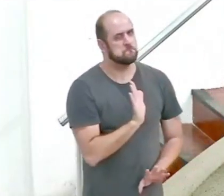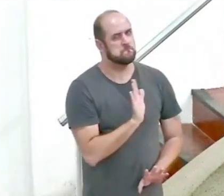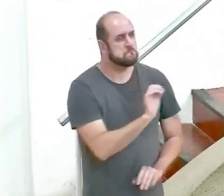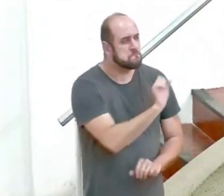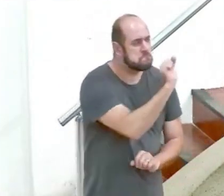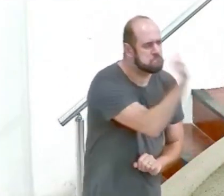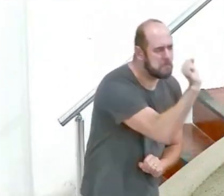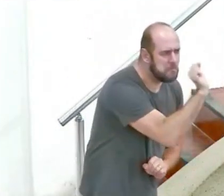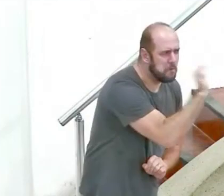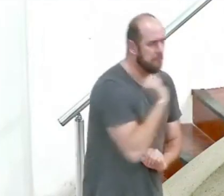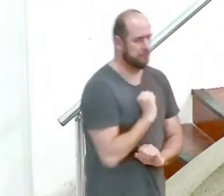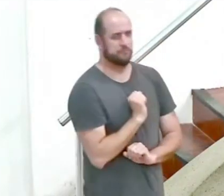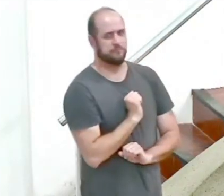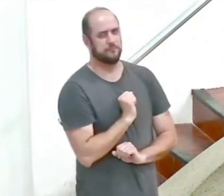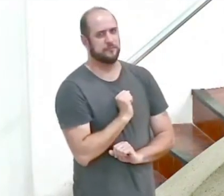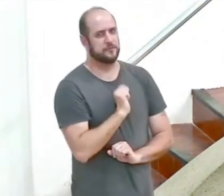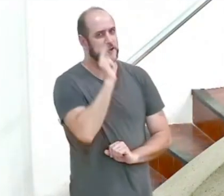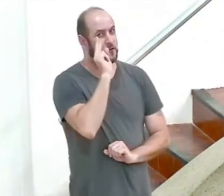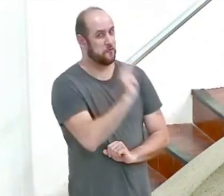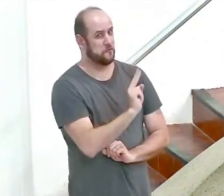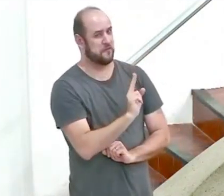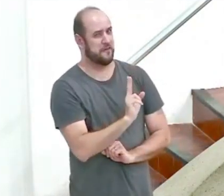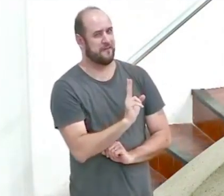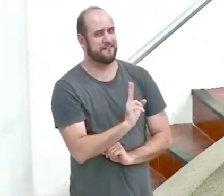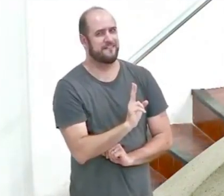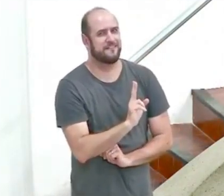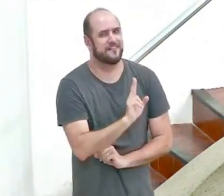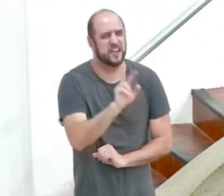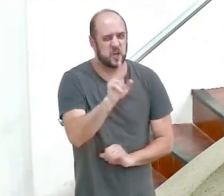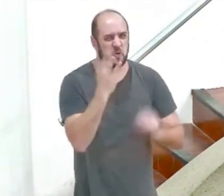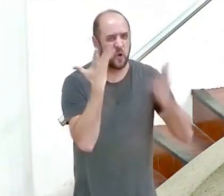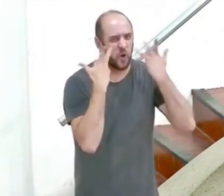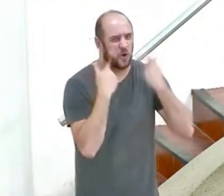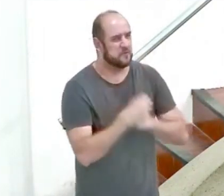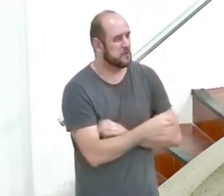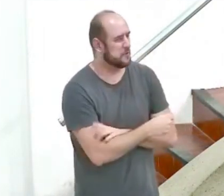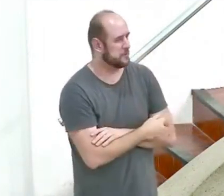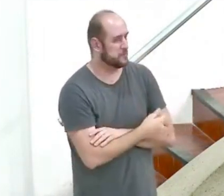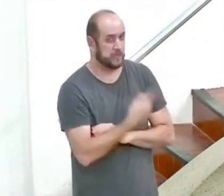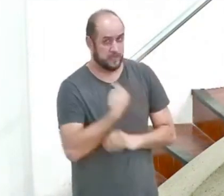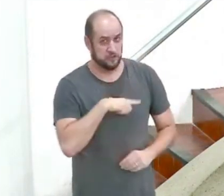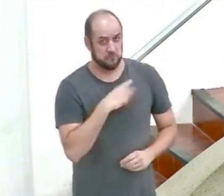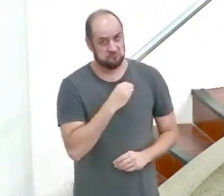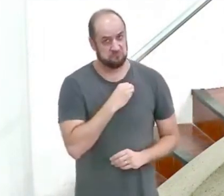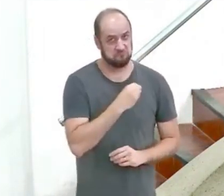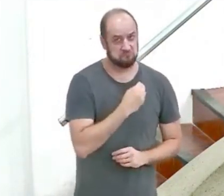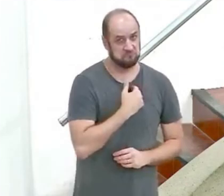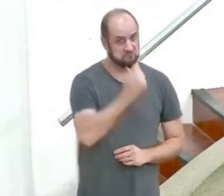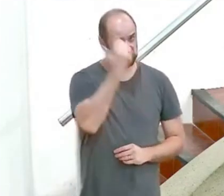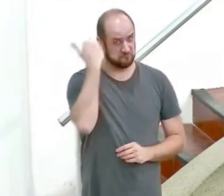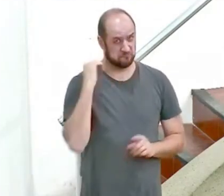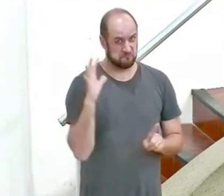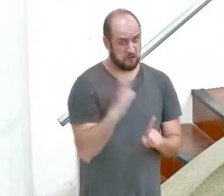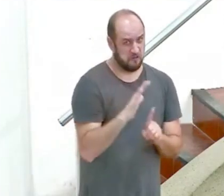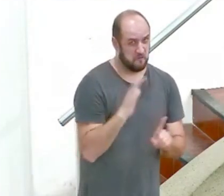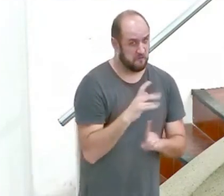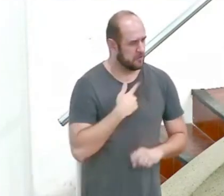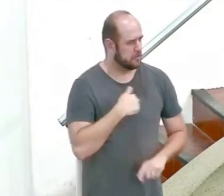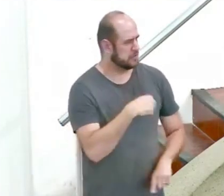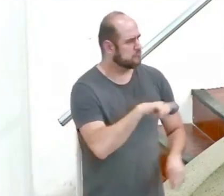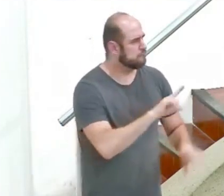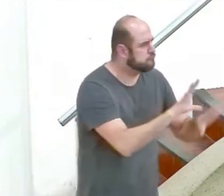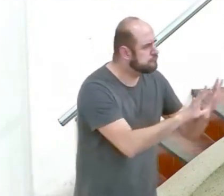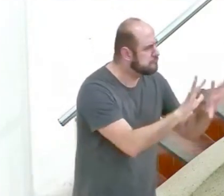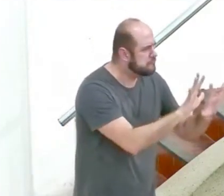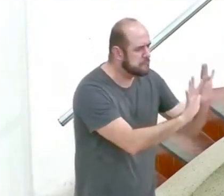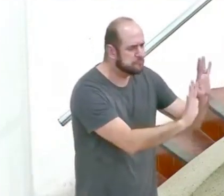bate no vidro para ver se ele bate de volta. A nossa tendência pecaminosa é ficar tatiando a cerca do pecado.